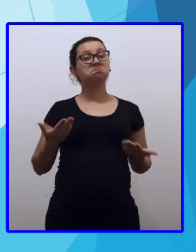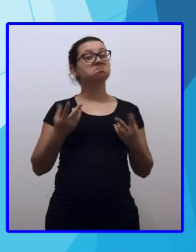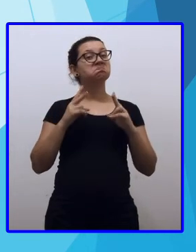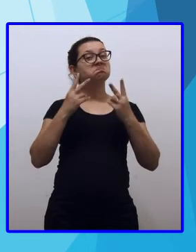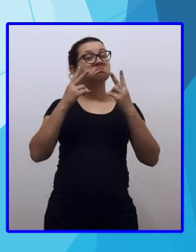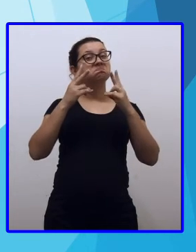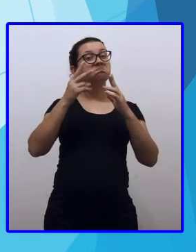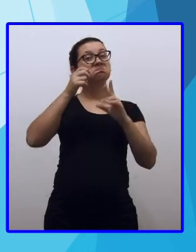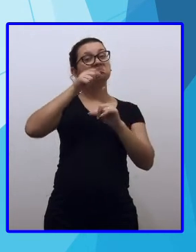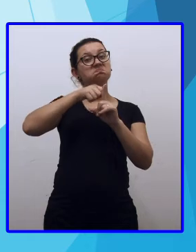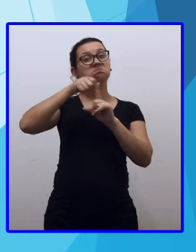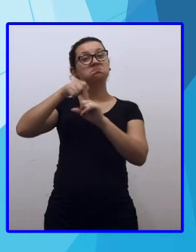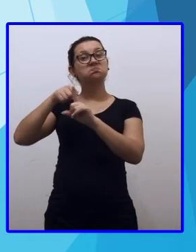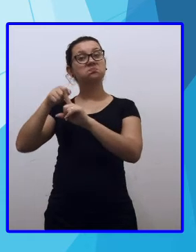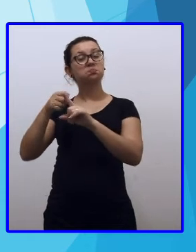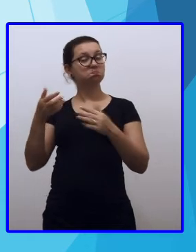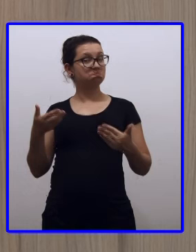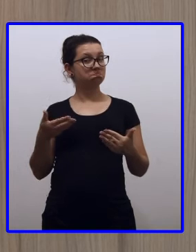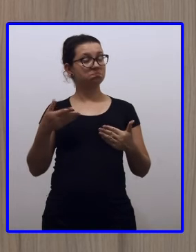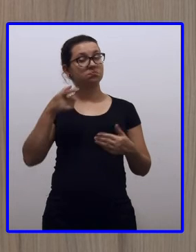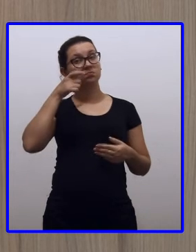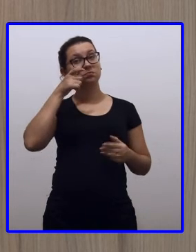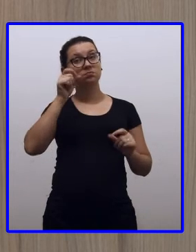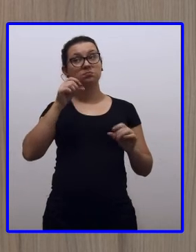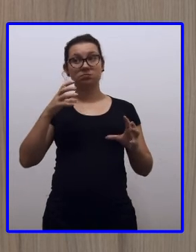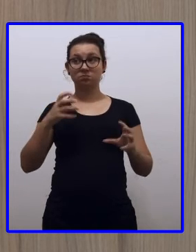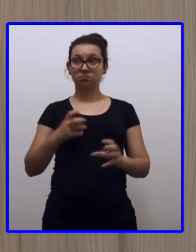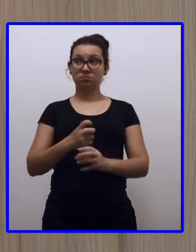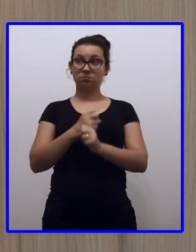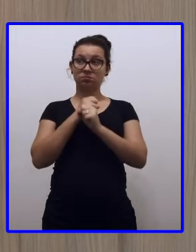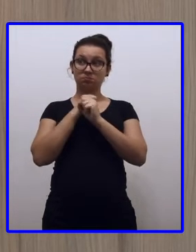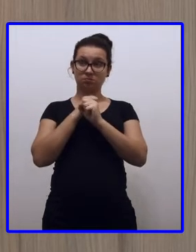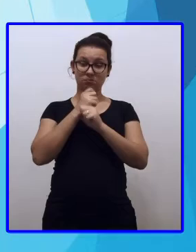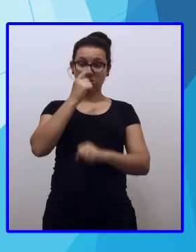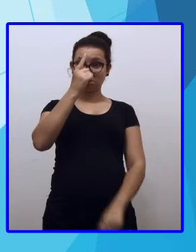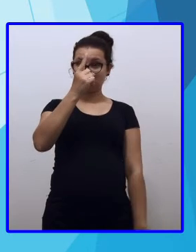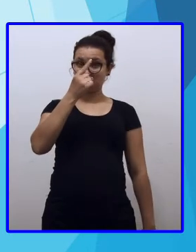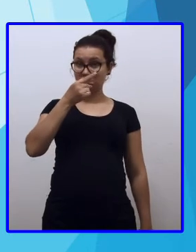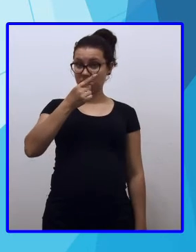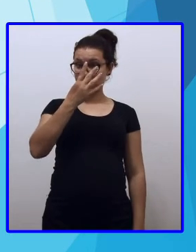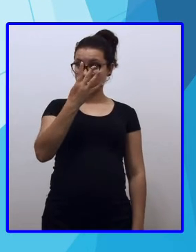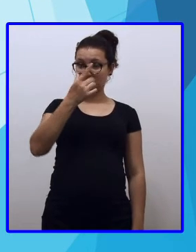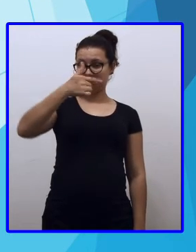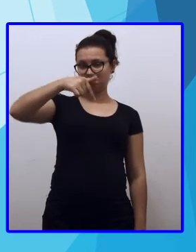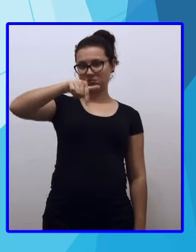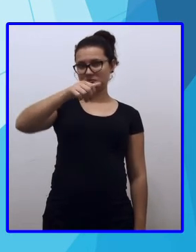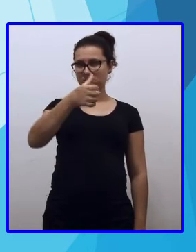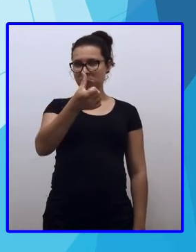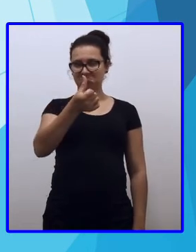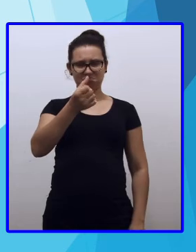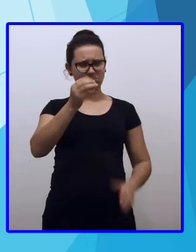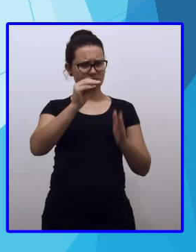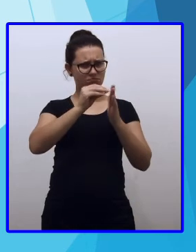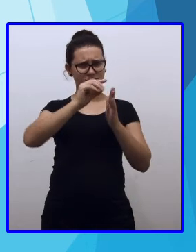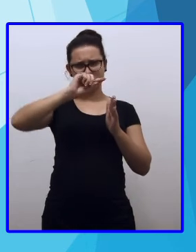de cada prestação? Eu vou pegar o valor R$1.476,00 sem a vírgula.